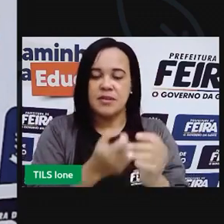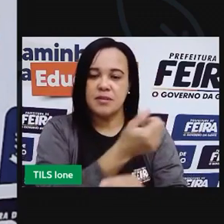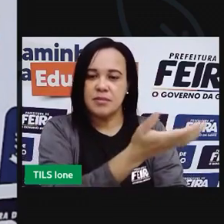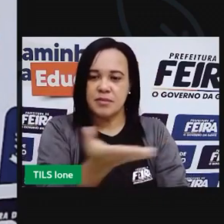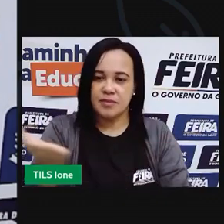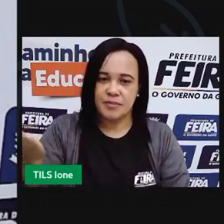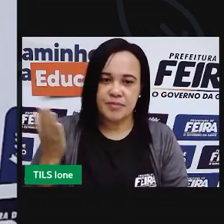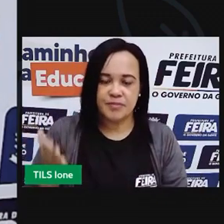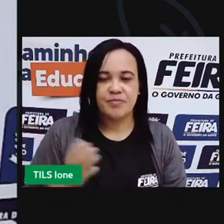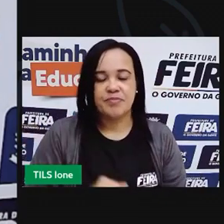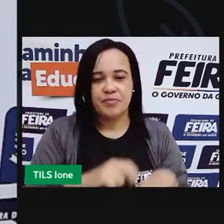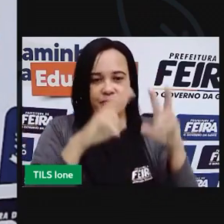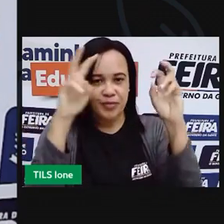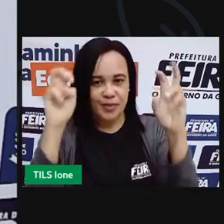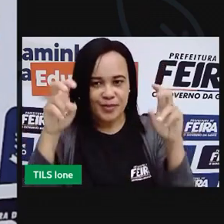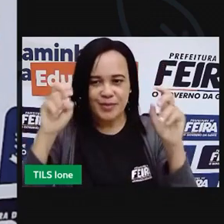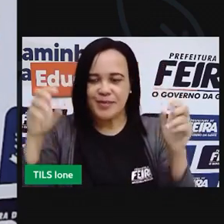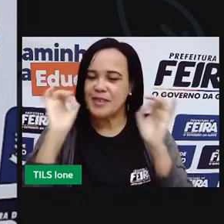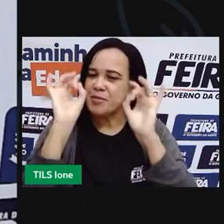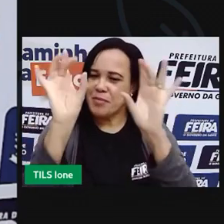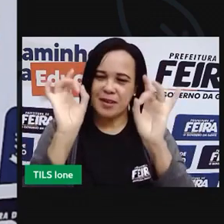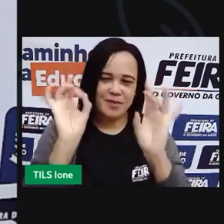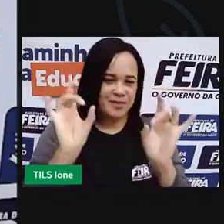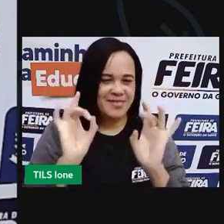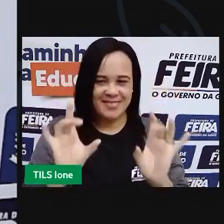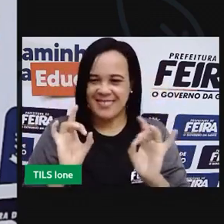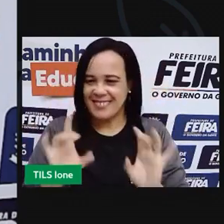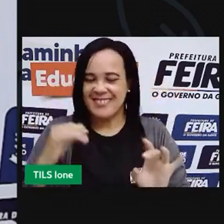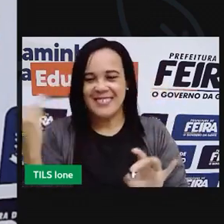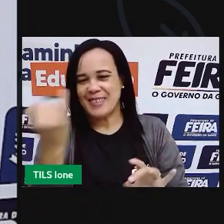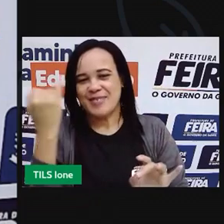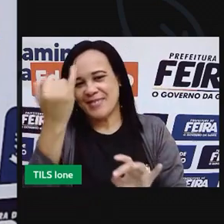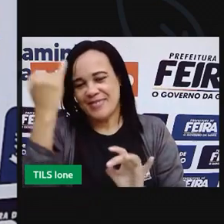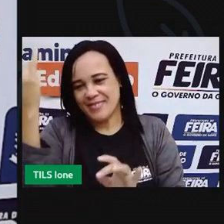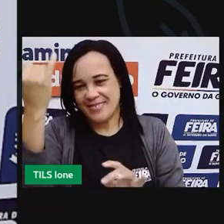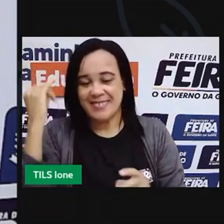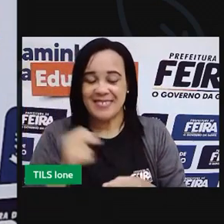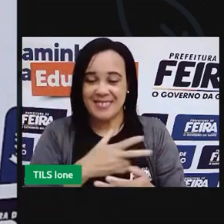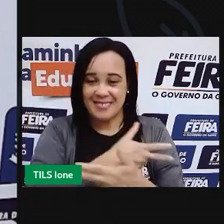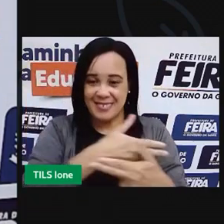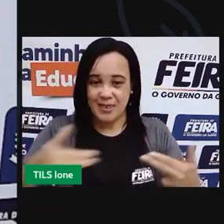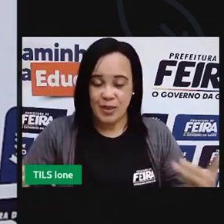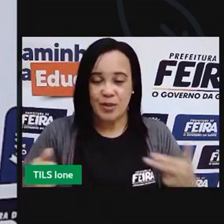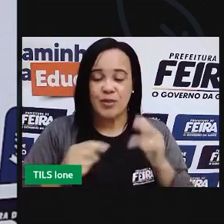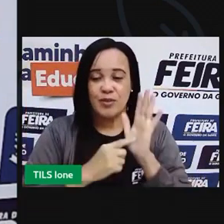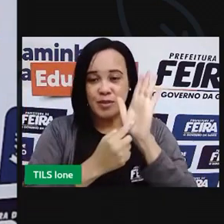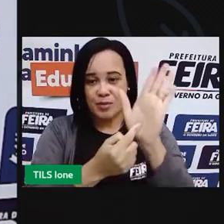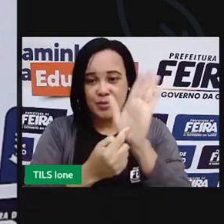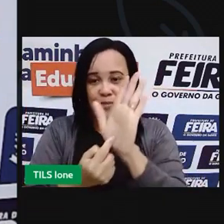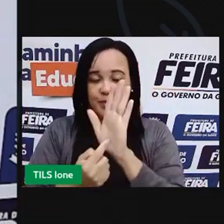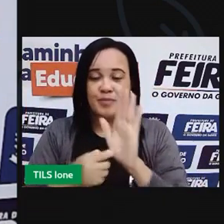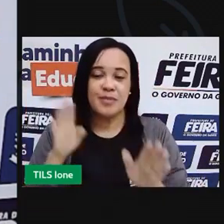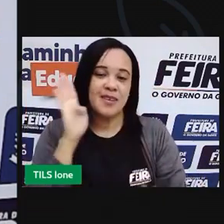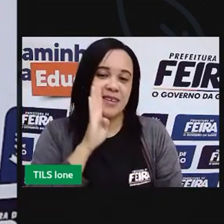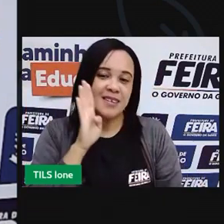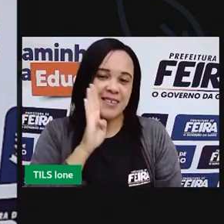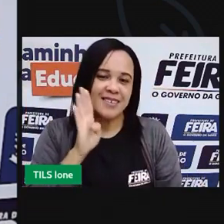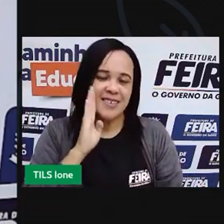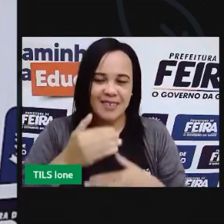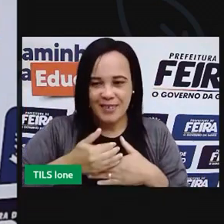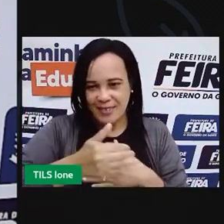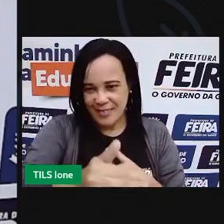um assunto muito interessante. Vou mostrar para vocês recursos muito legais ao longo dessa aula de hoje.